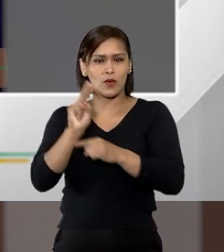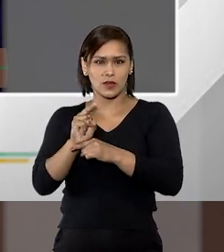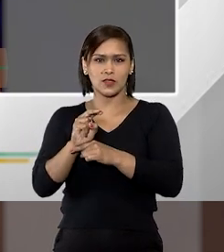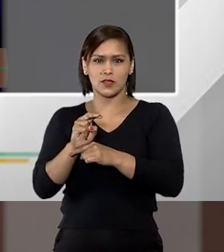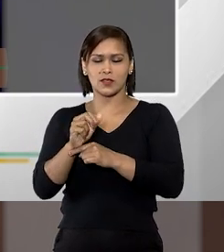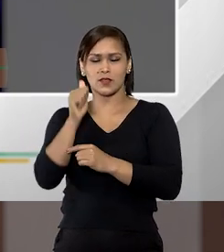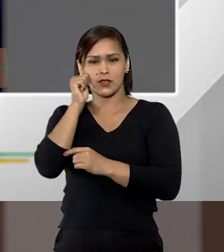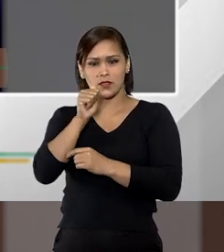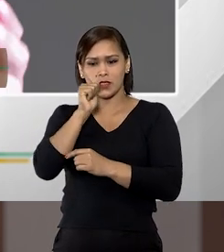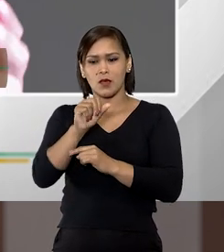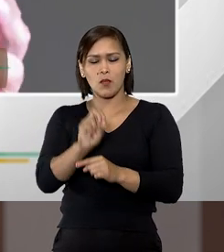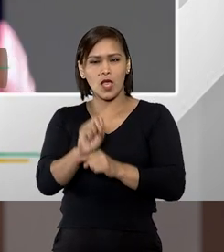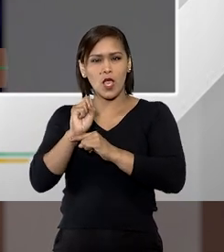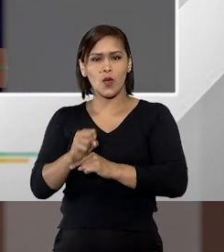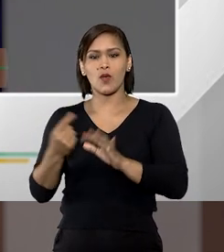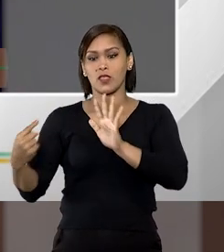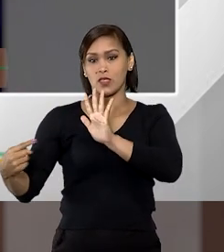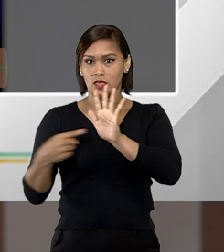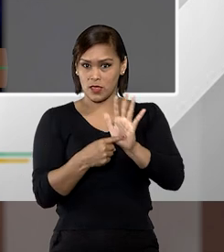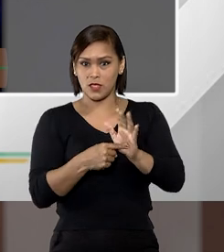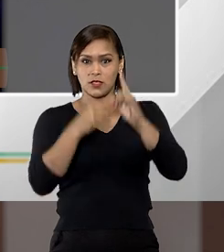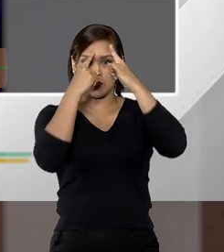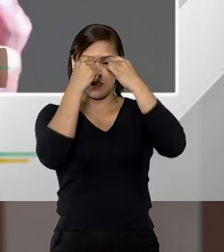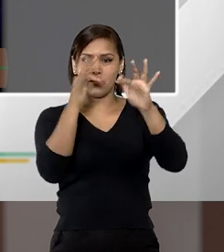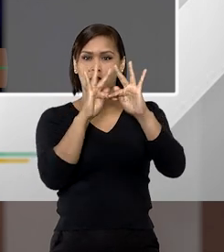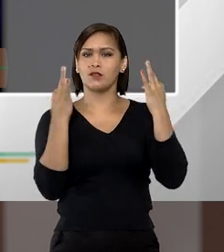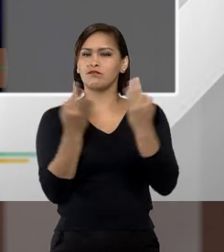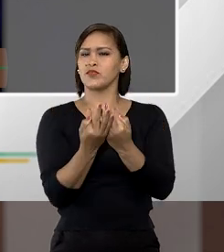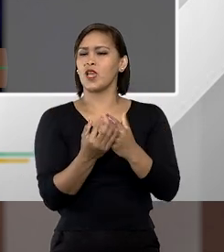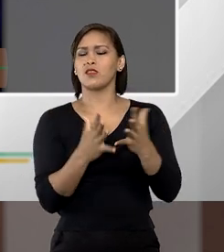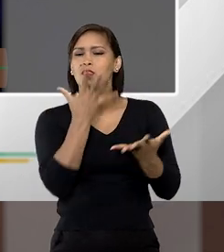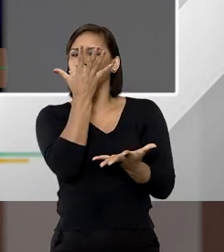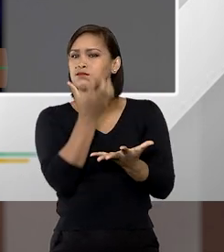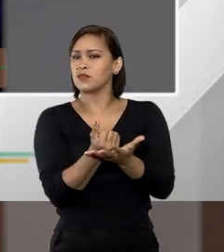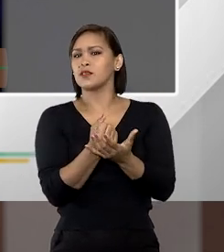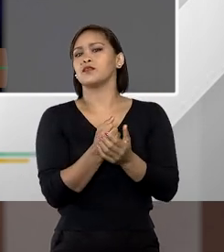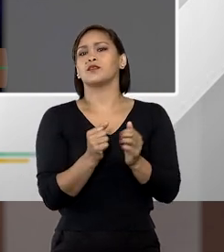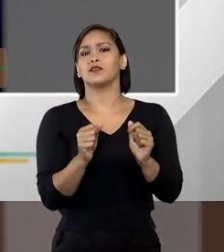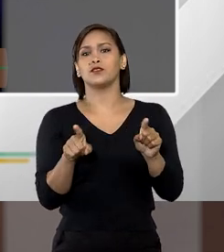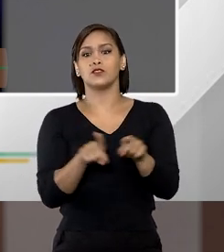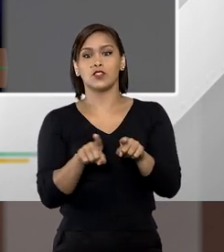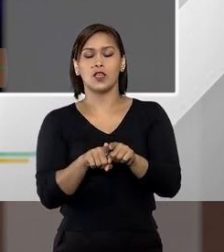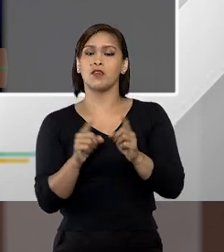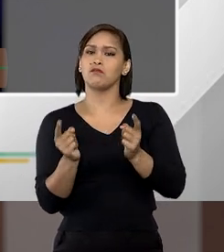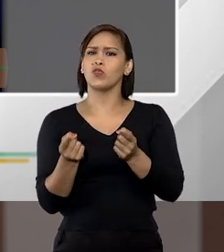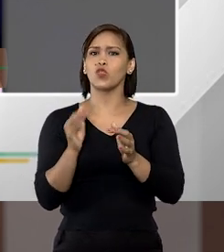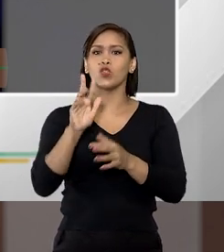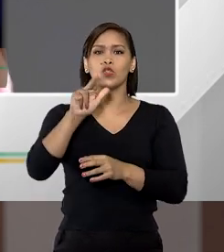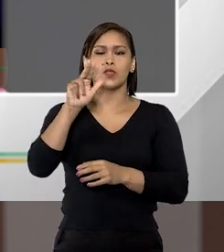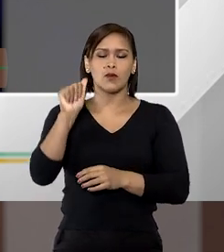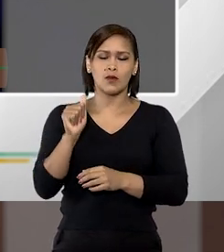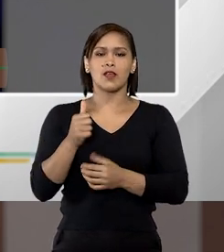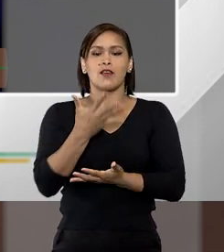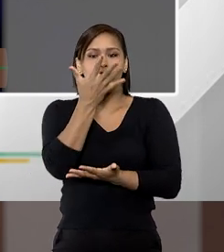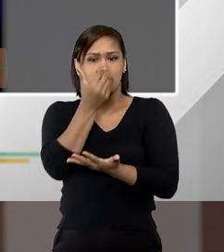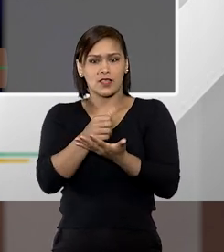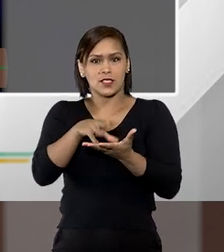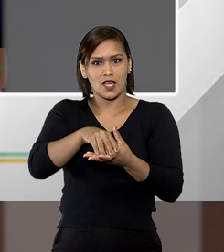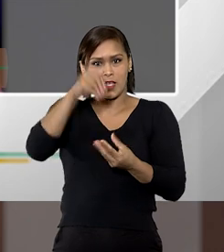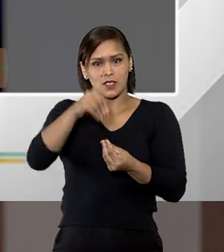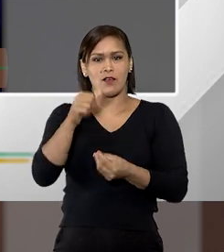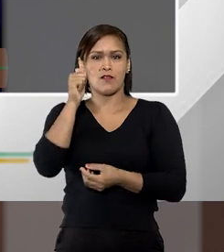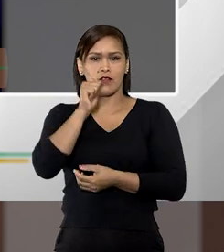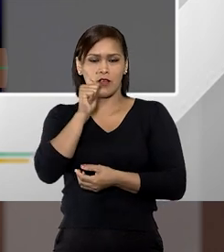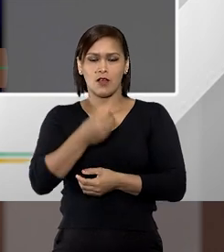proteja essa mulher denuncie a violência doméstica não compactue com a violência doméstica em hipótese alguma você vai estar salvando uma vida